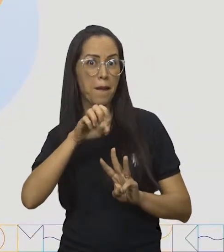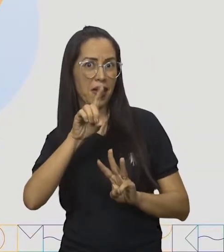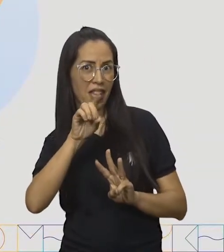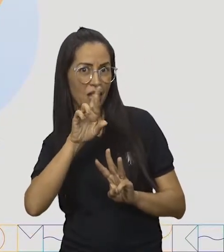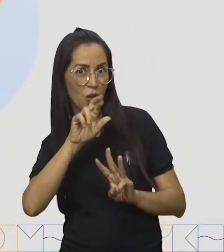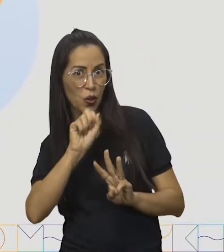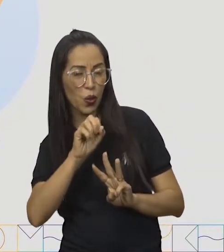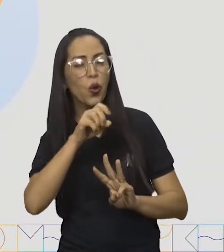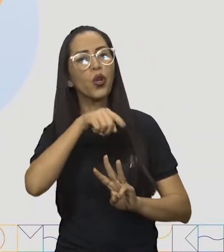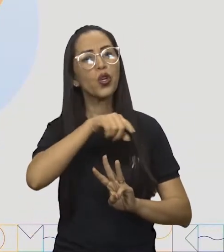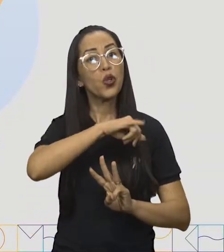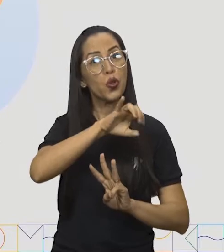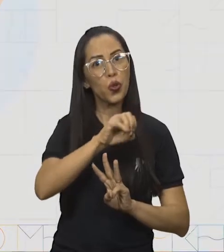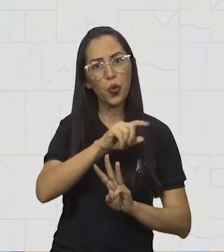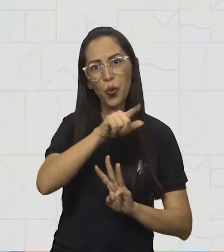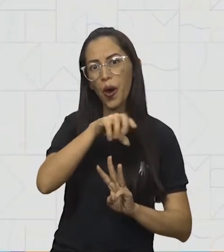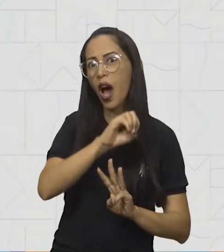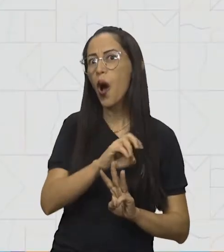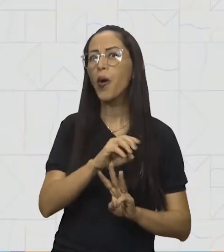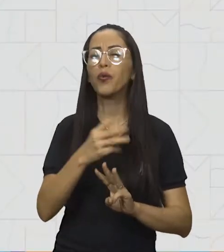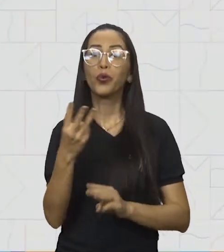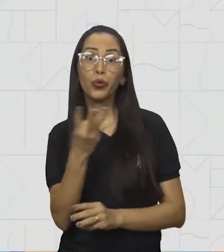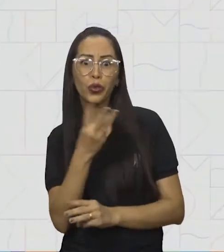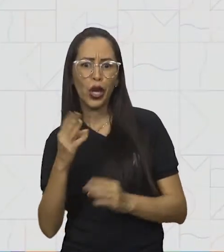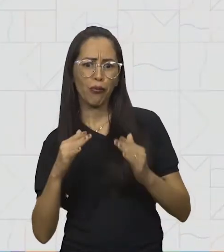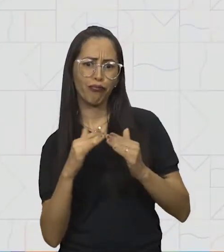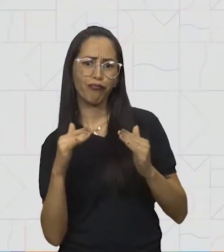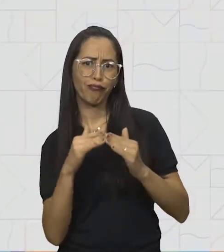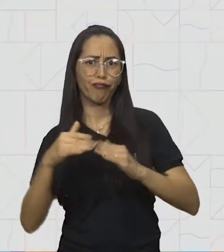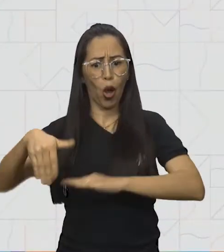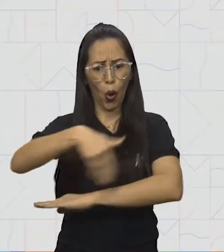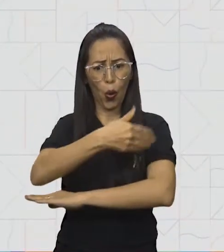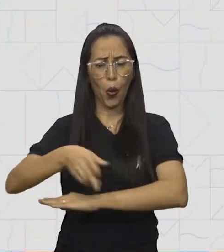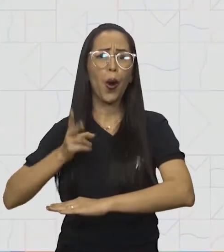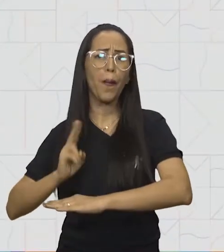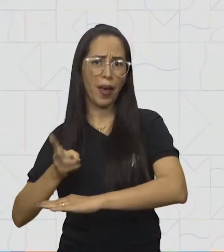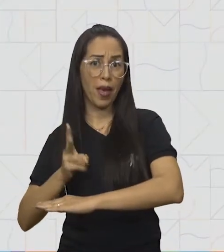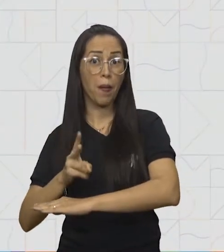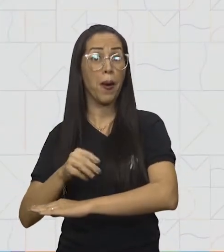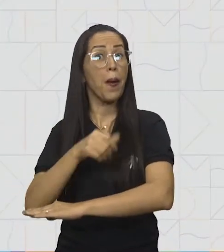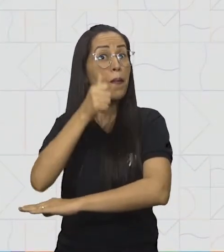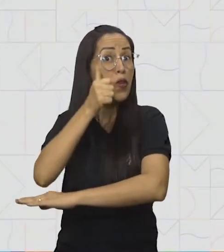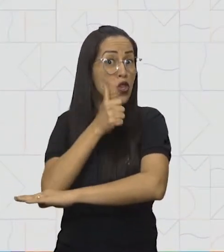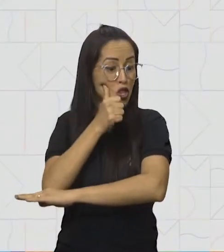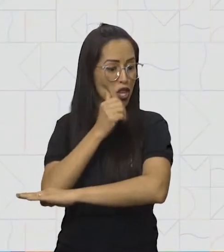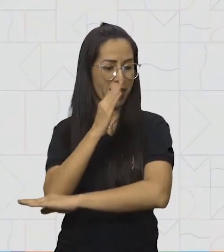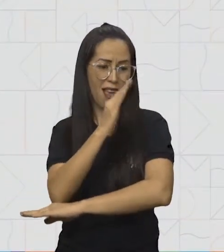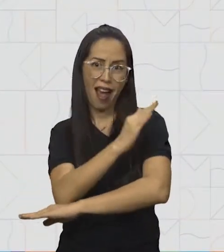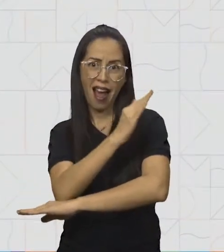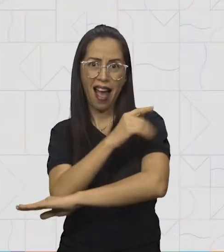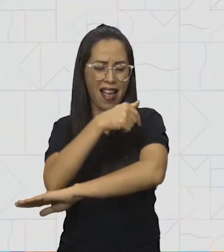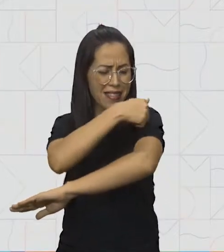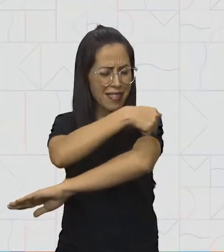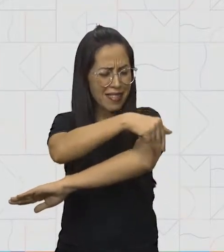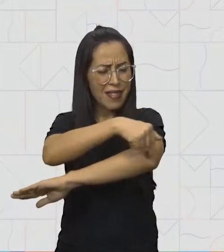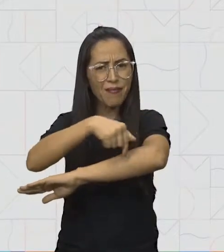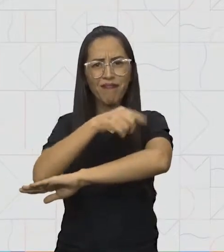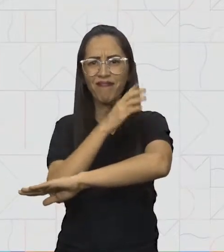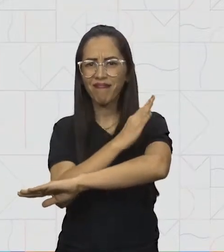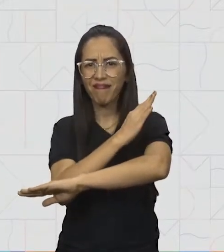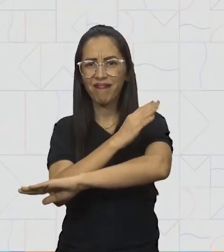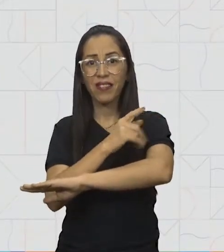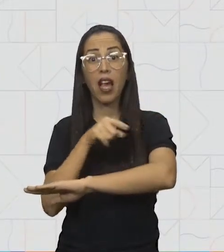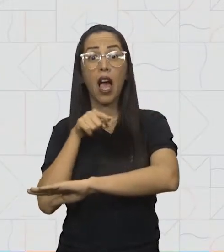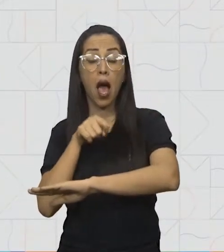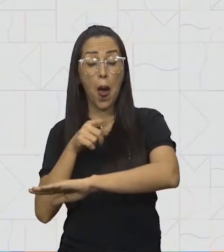moram na mesma rua. A casa de Maria fica na esquina. Seu amigo Pedro mora quatro